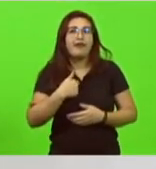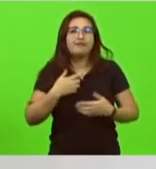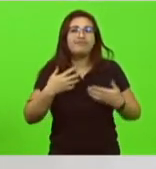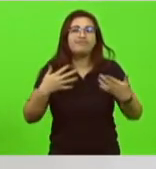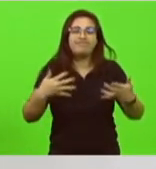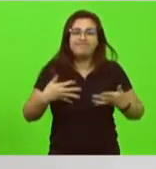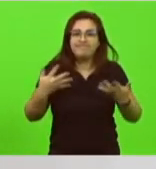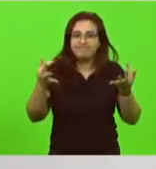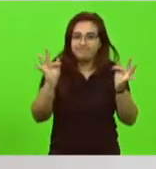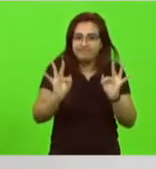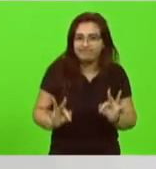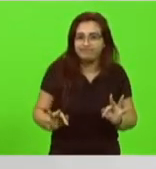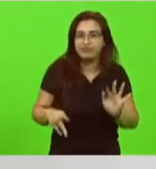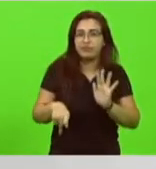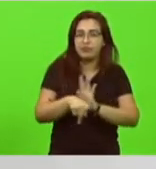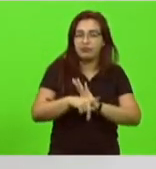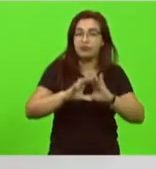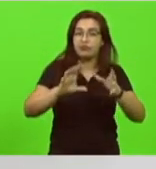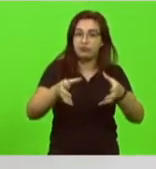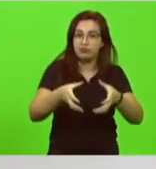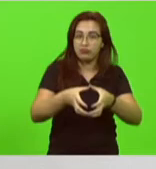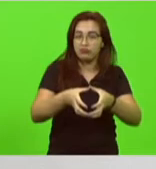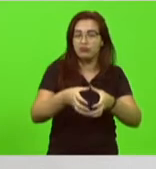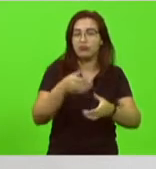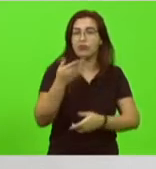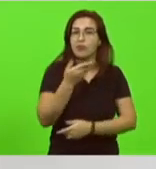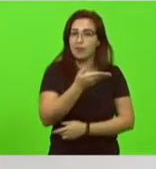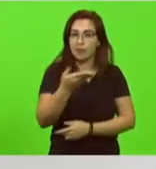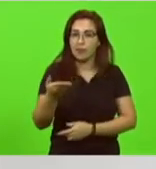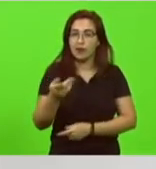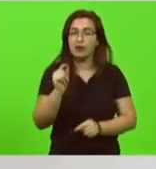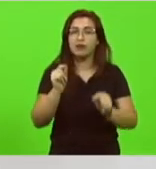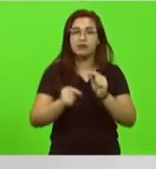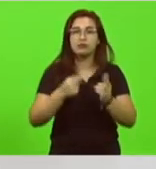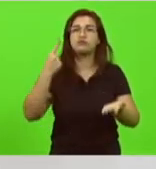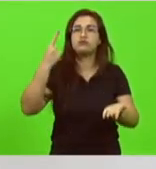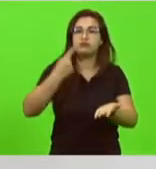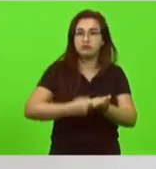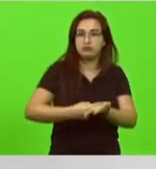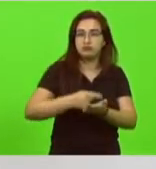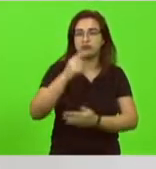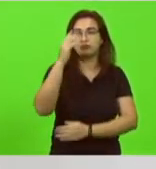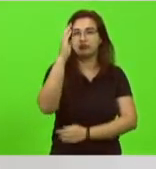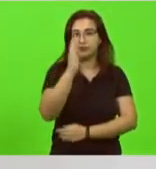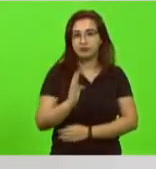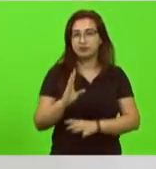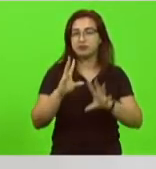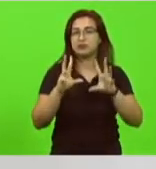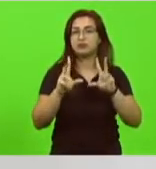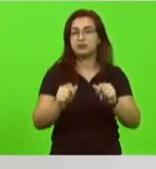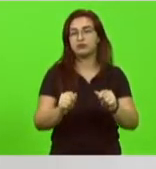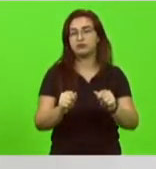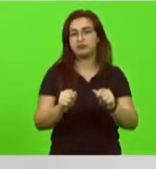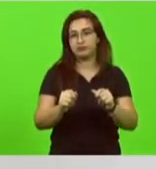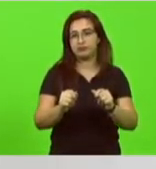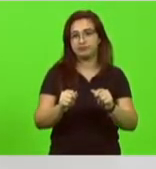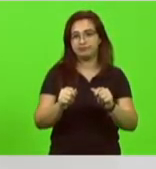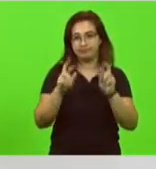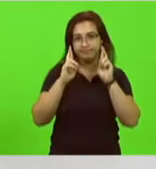grupo de pessoas que tem um real comprometimento com o Brasil de pessoas